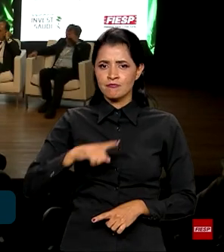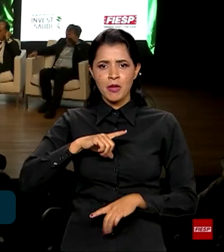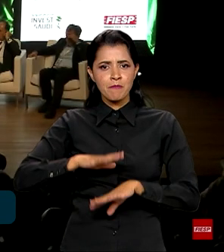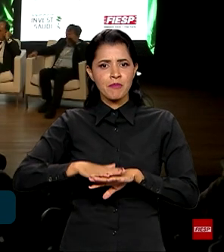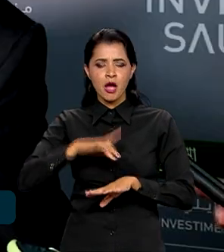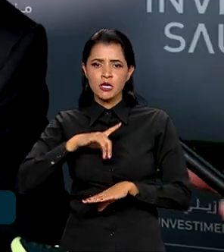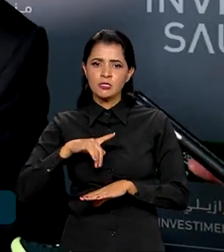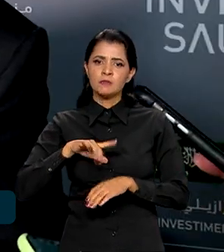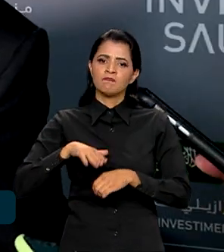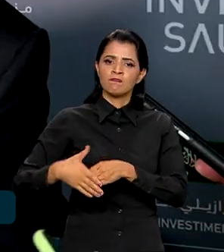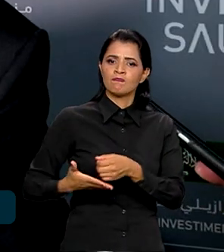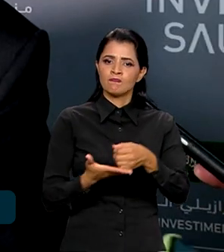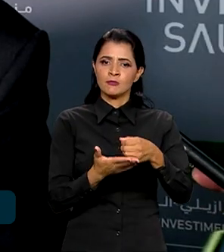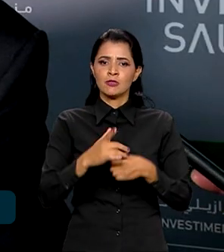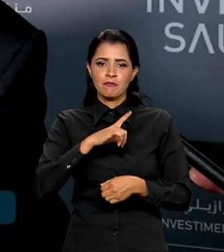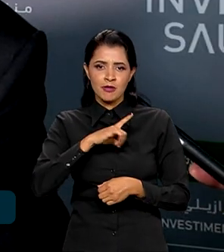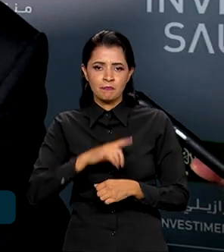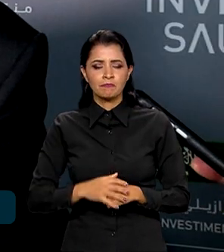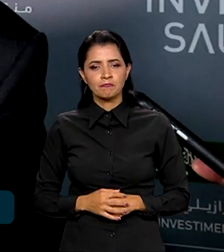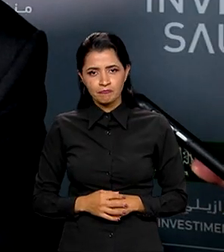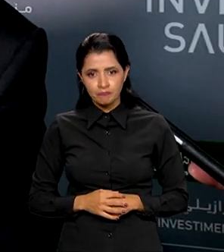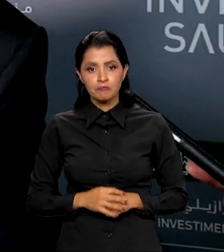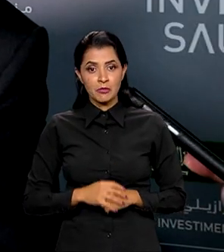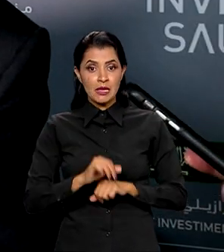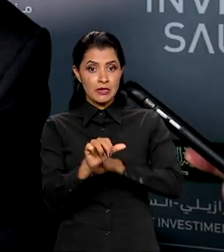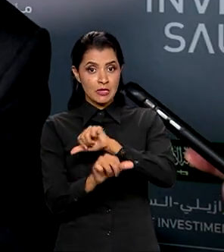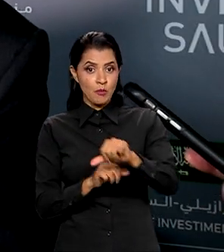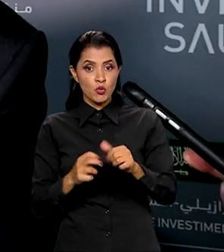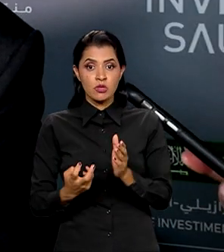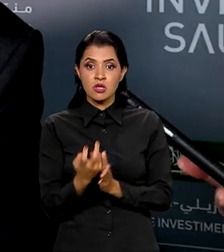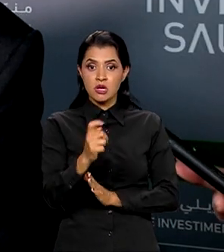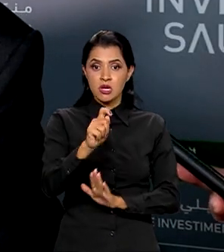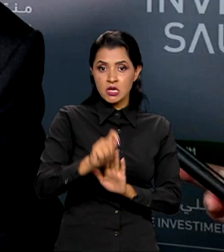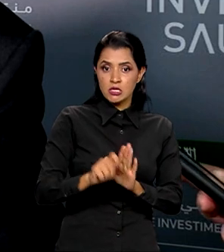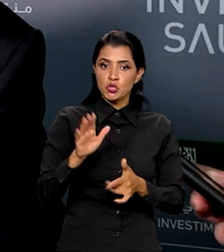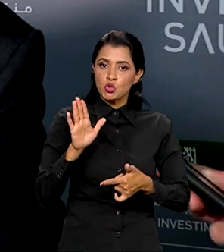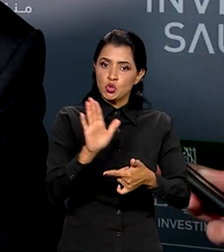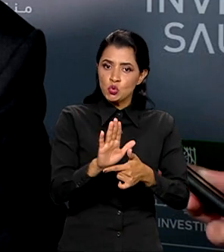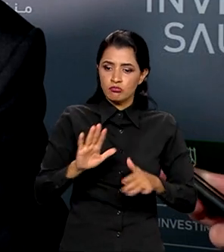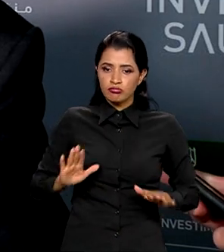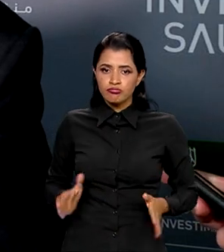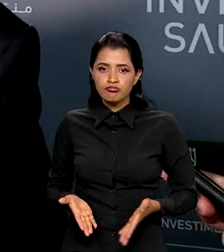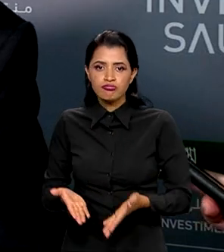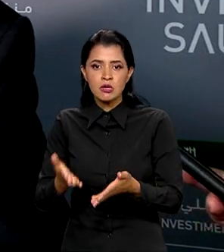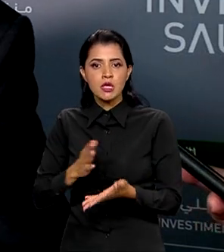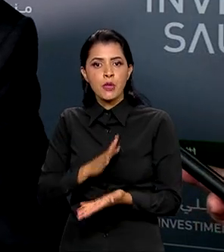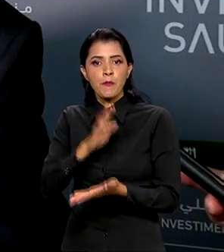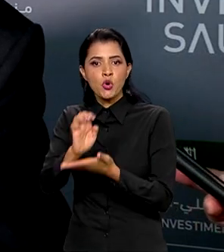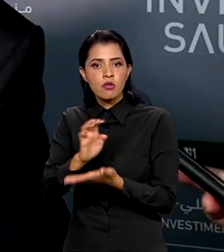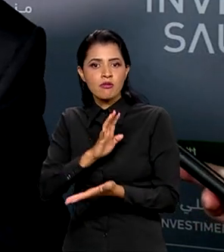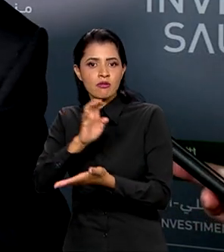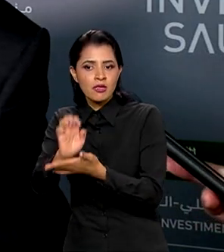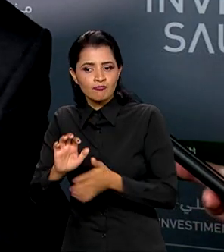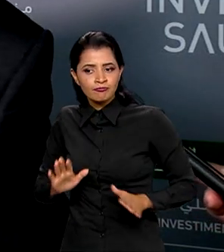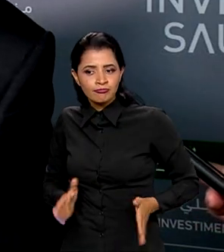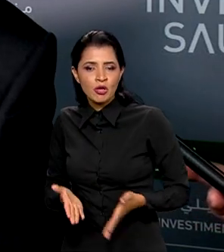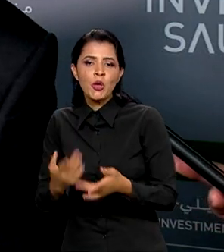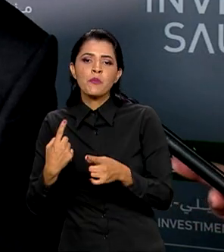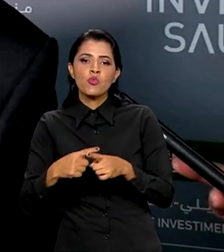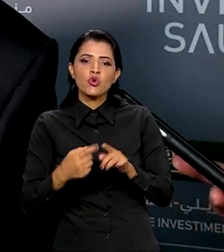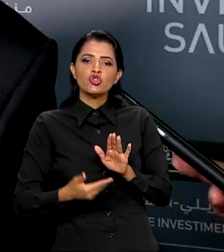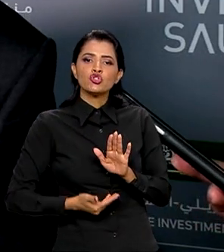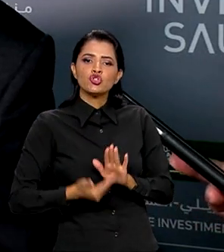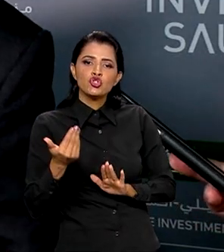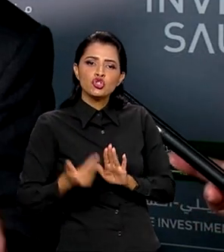sustentável. A reforma tributária ajuda, ela estimula a exportação, porque ela tira totalmente a